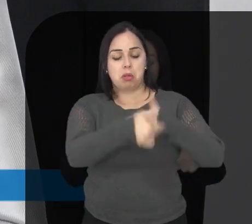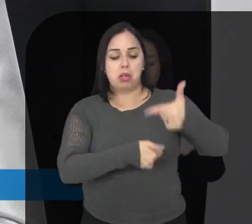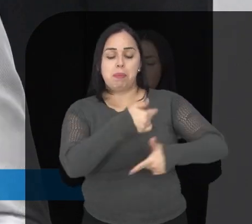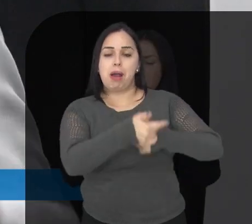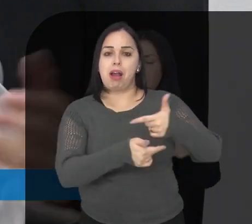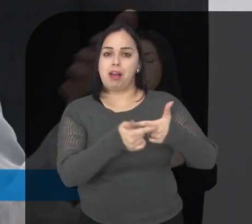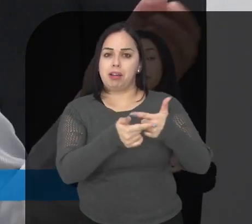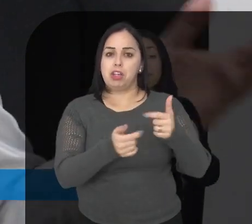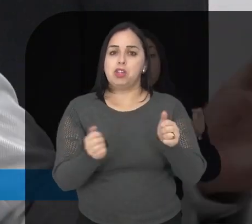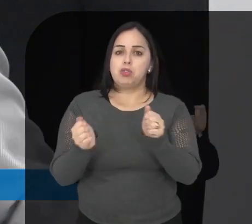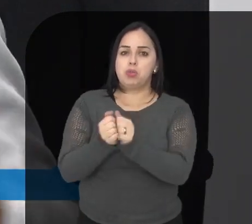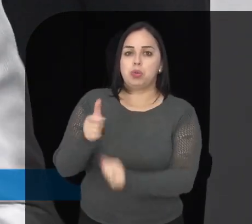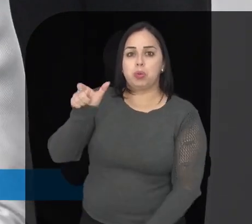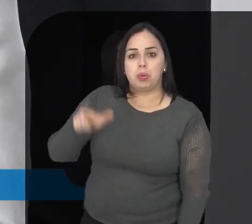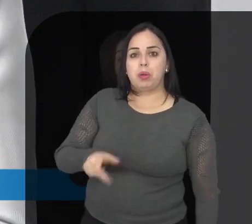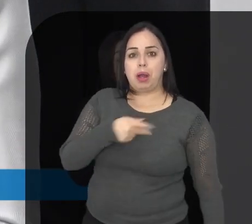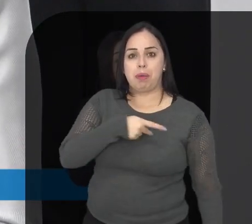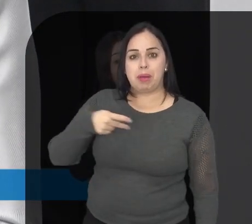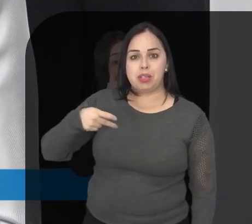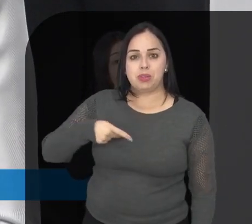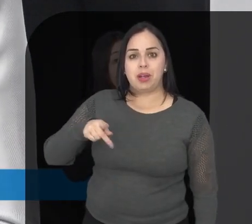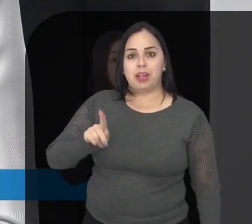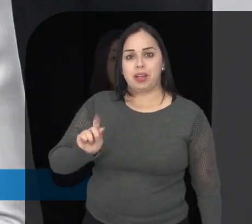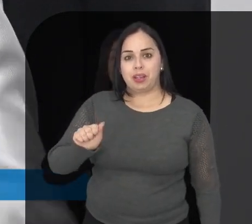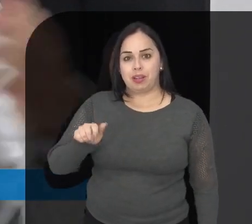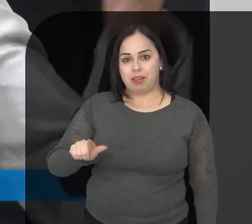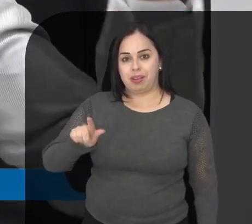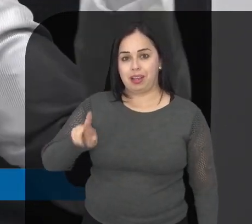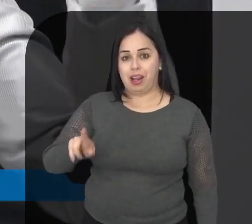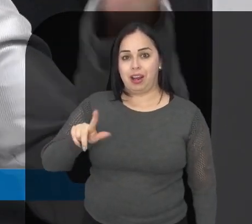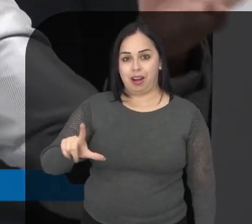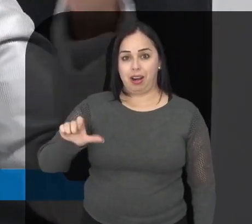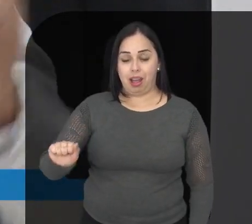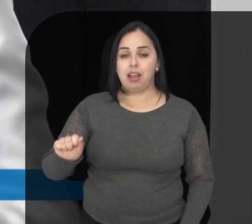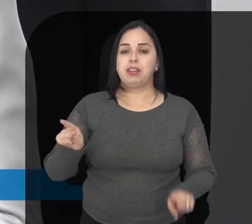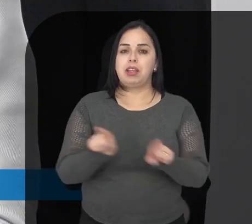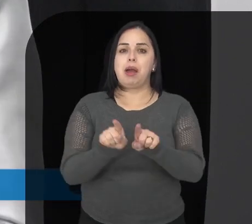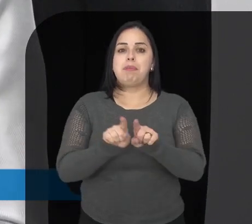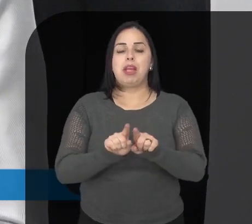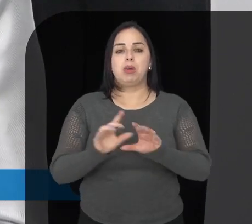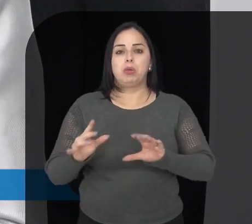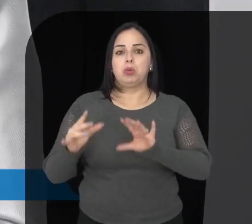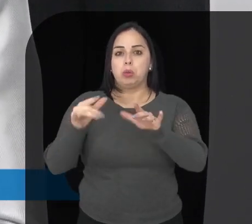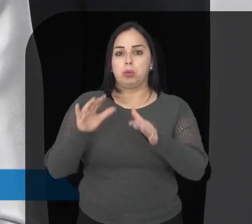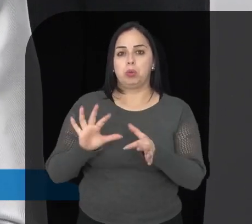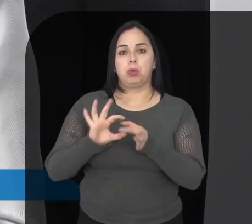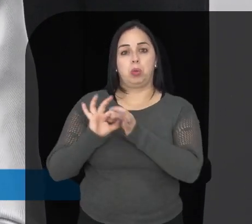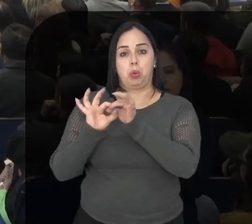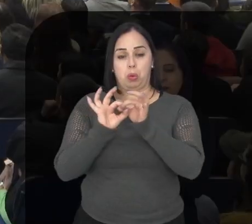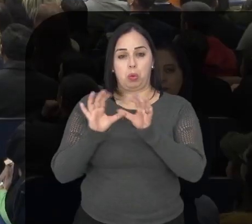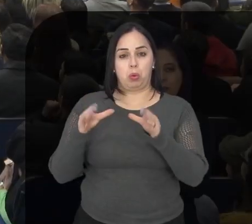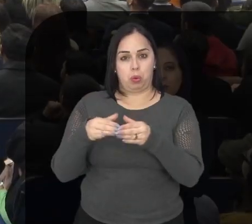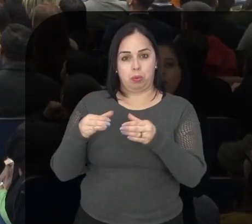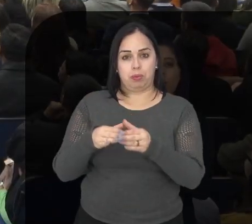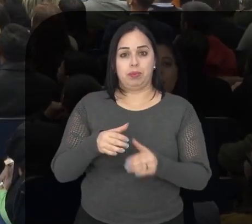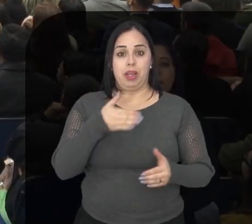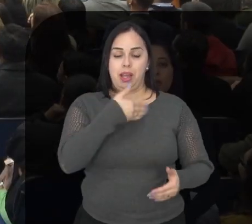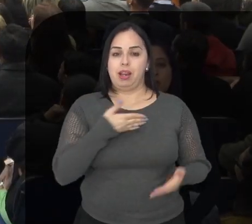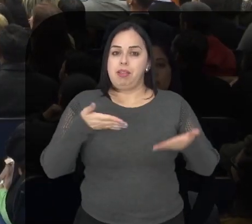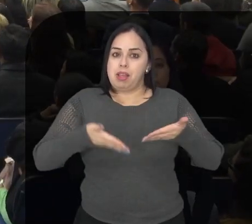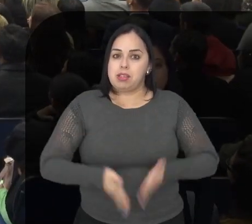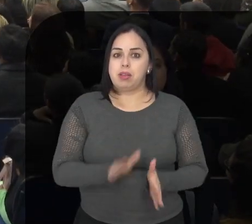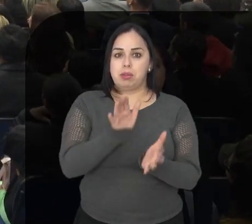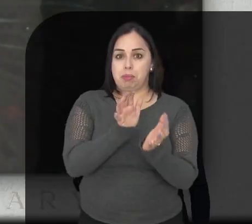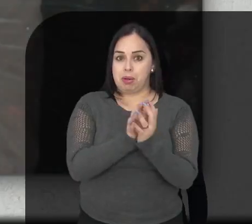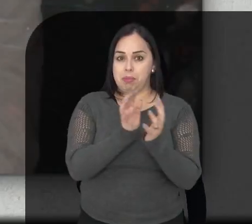excelente, ao lado da sua esposa, pastora Carla, e de todo esse corpo de obreiros. Nascido em